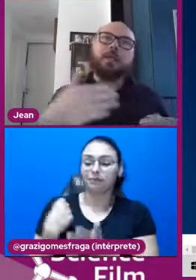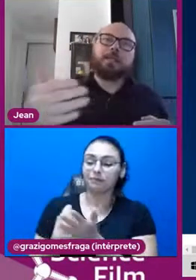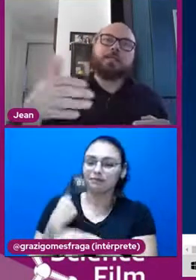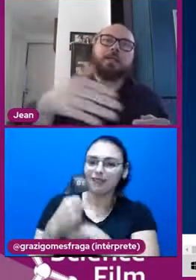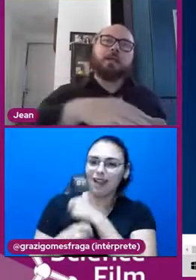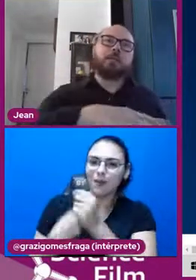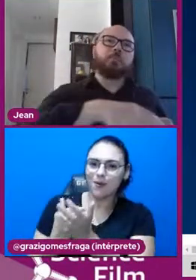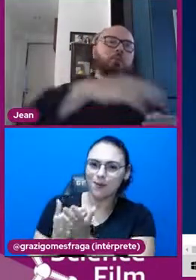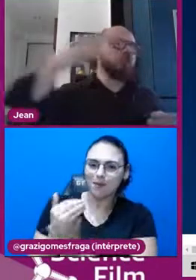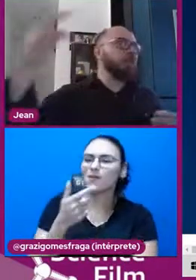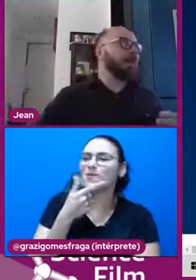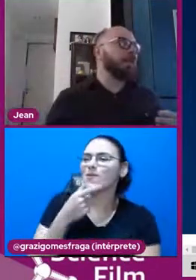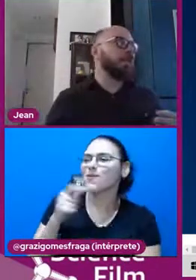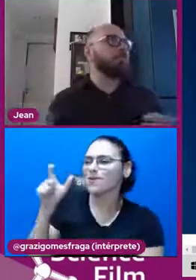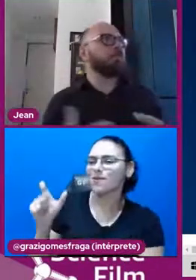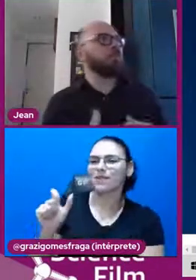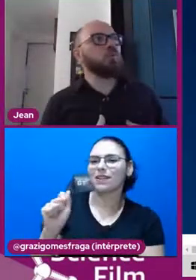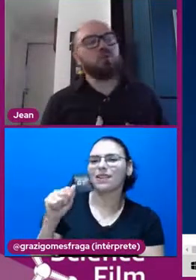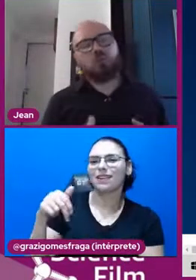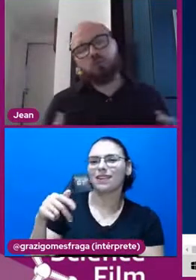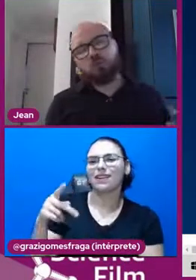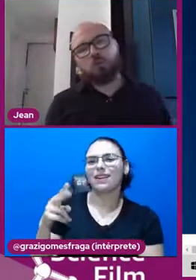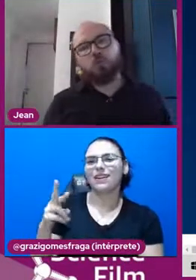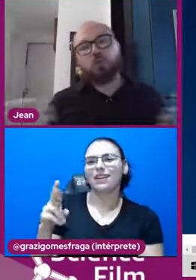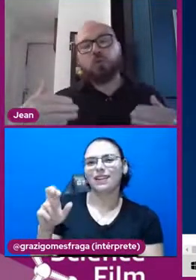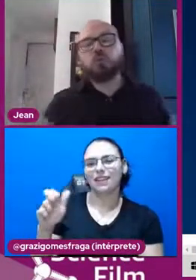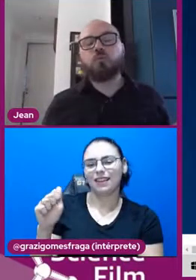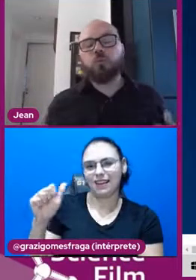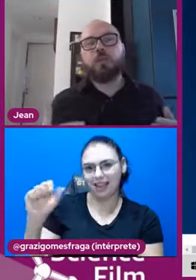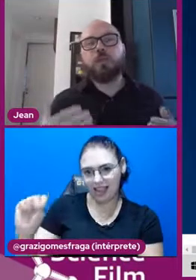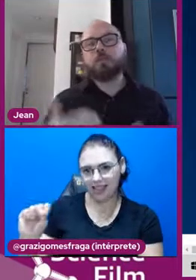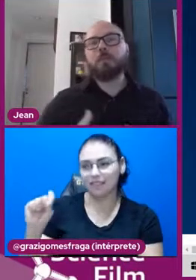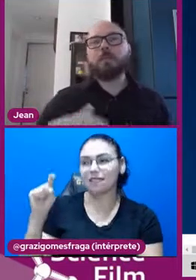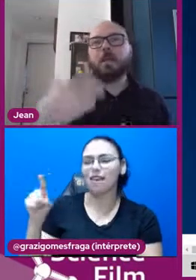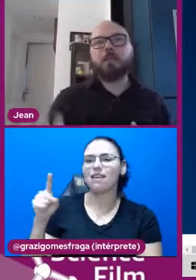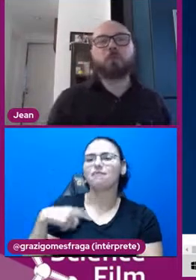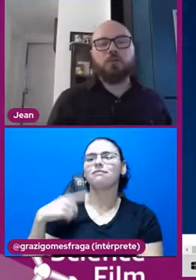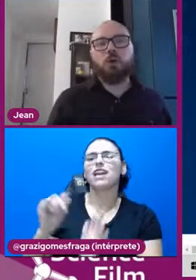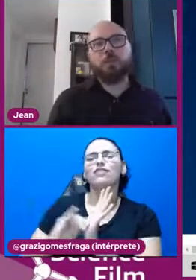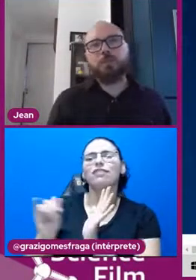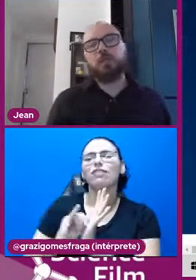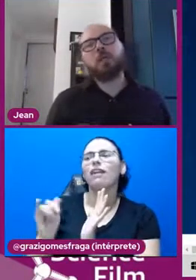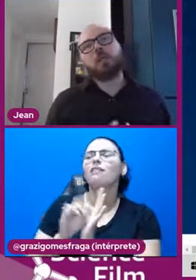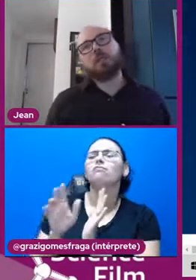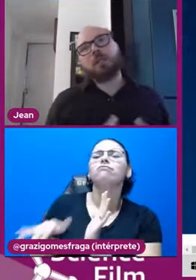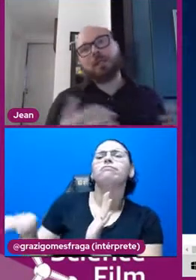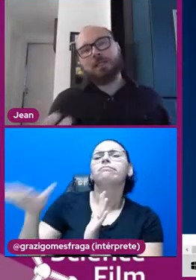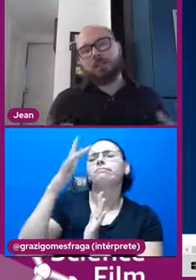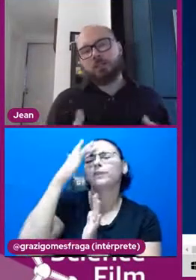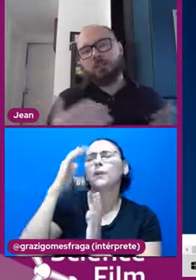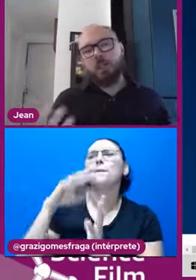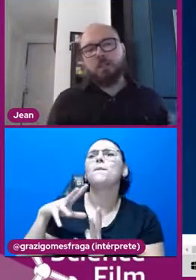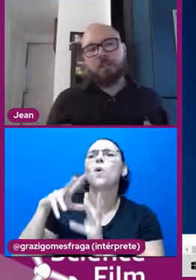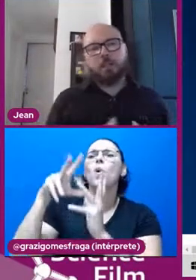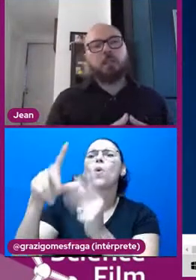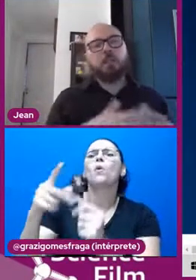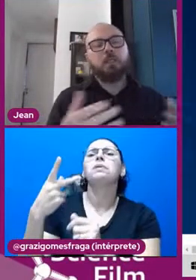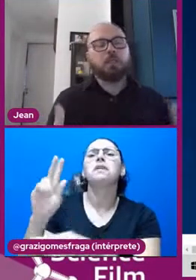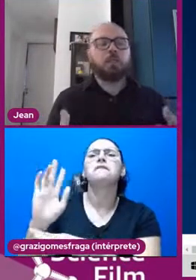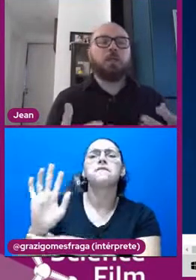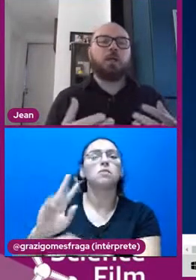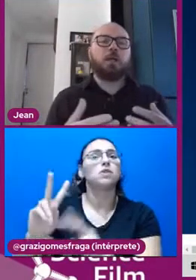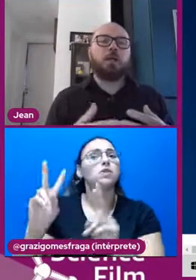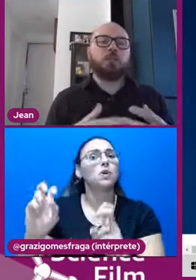o Andreas, né? Ele abriu a chamada pros produtores do mundo inteiro pra mandarem as suas obras que tratassem de ciência